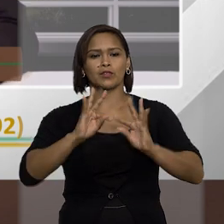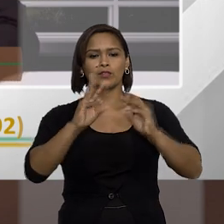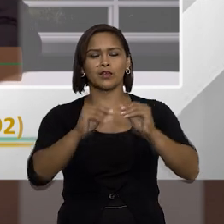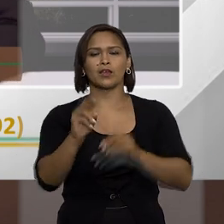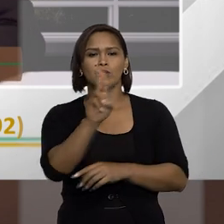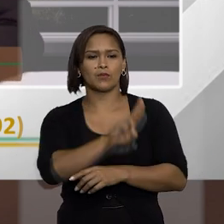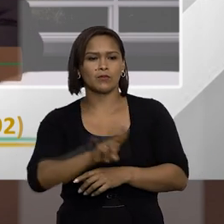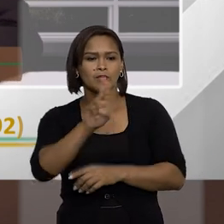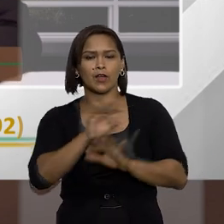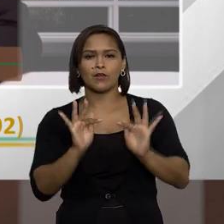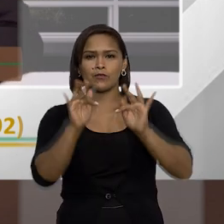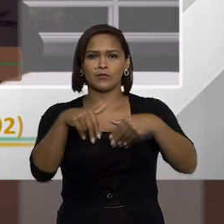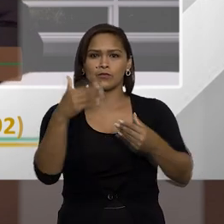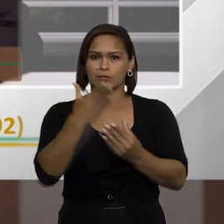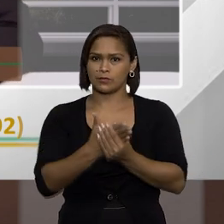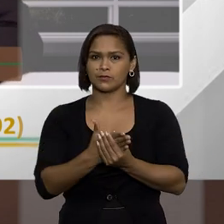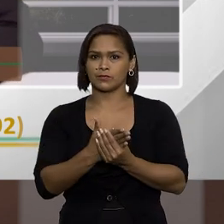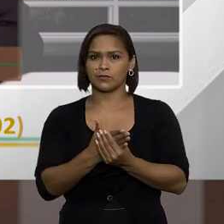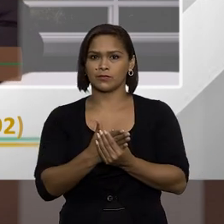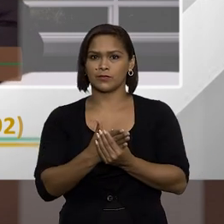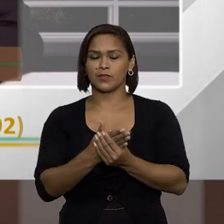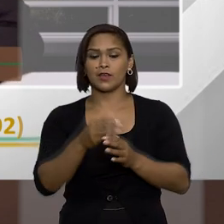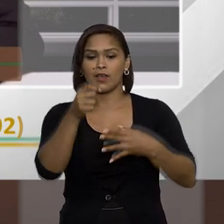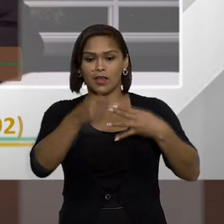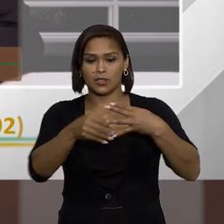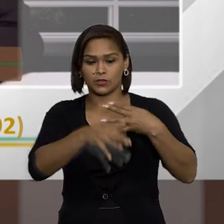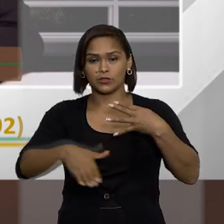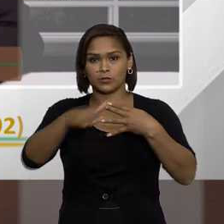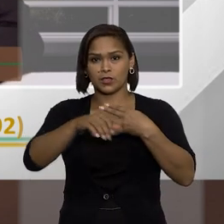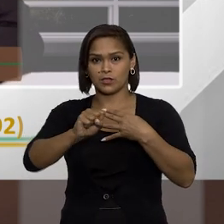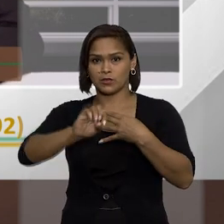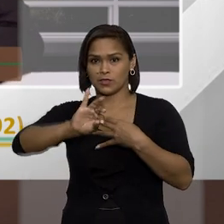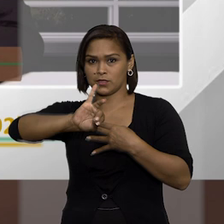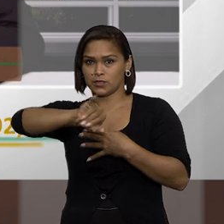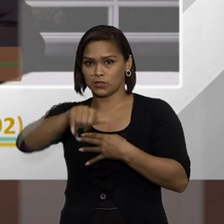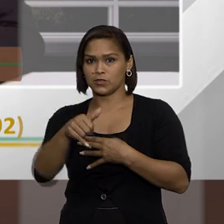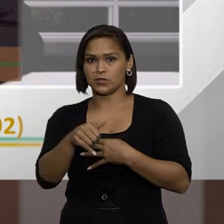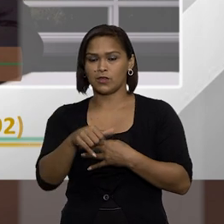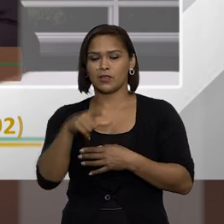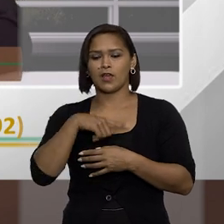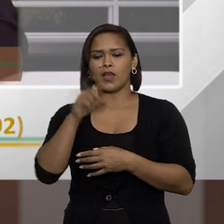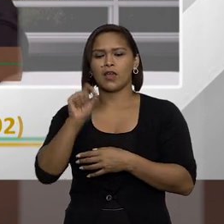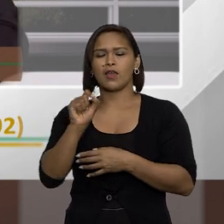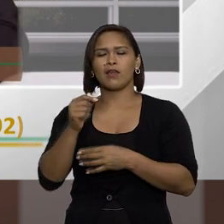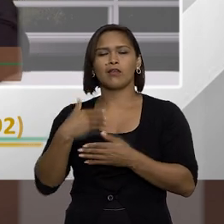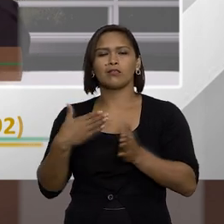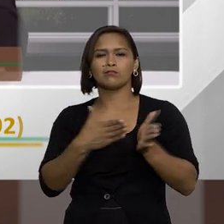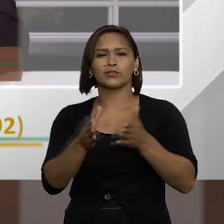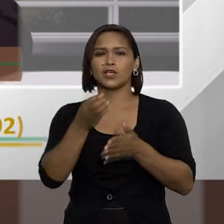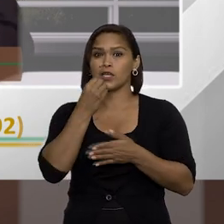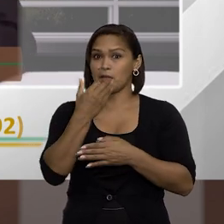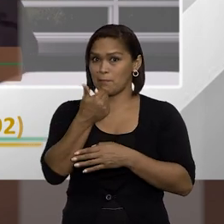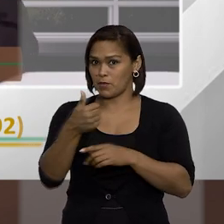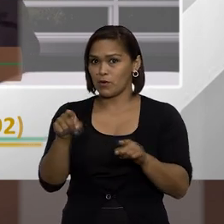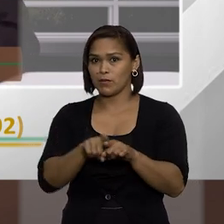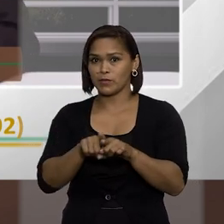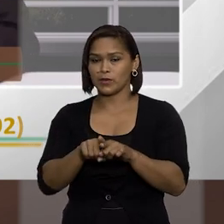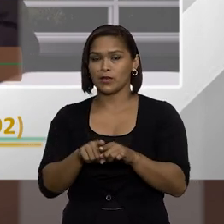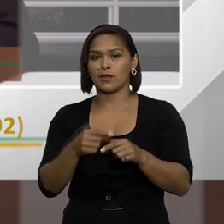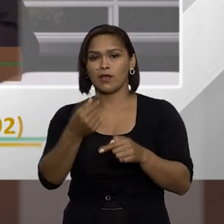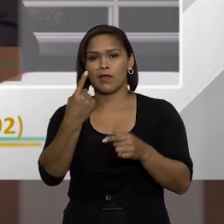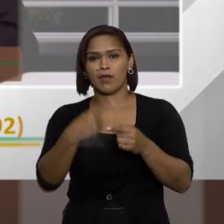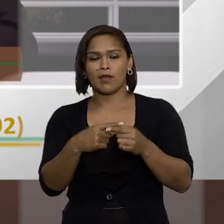utilidade ao final do processo a jurisprudência do STJ ela é no sentido e é muito boa inclusive